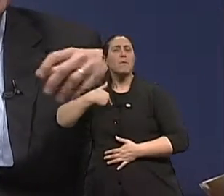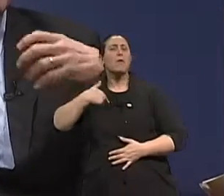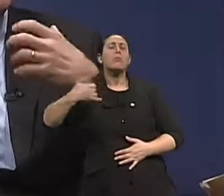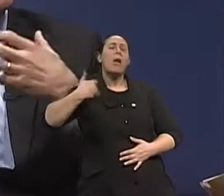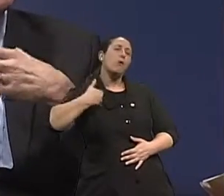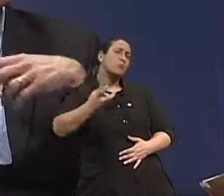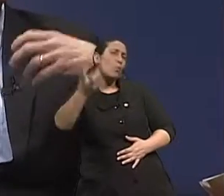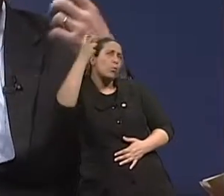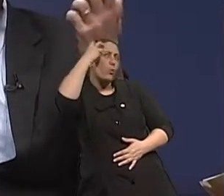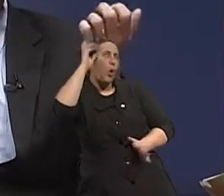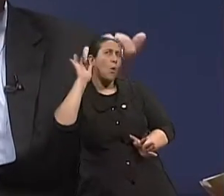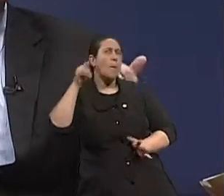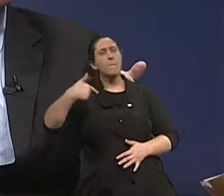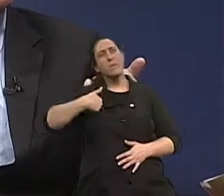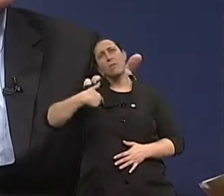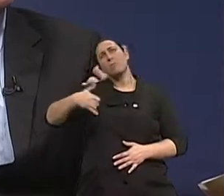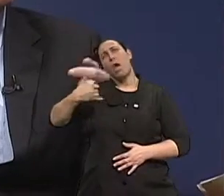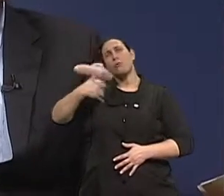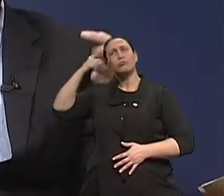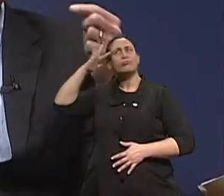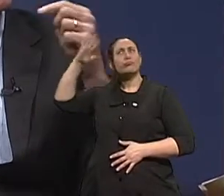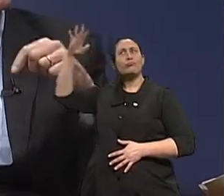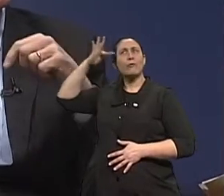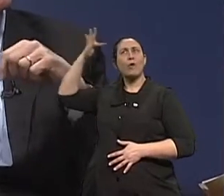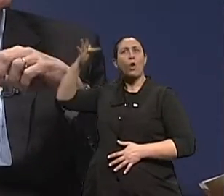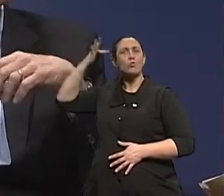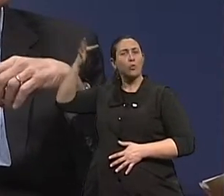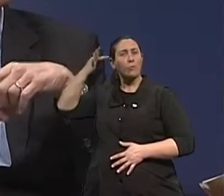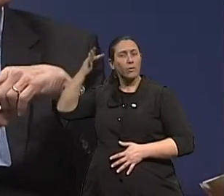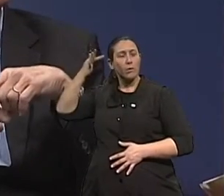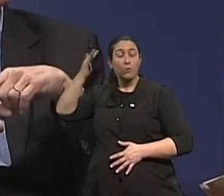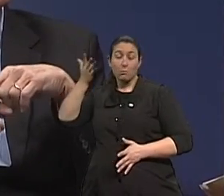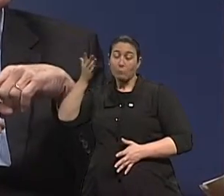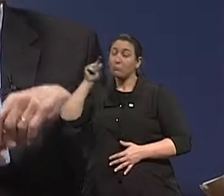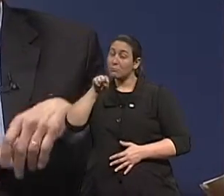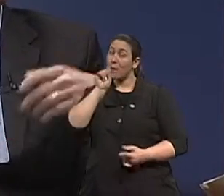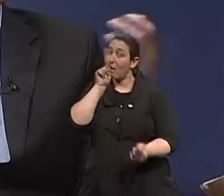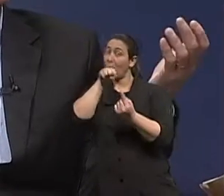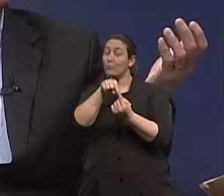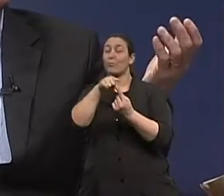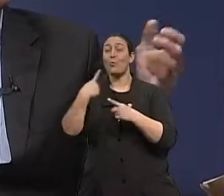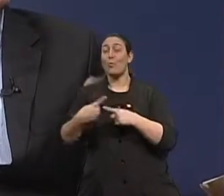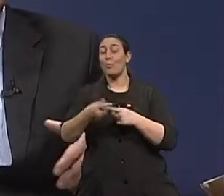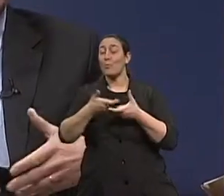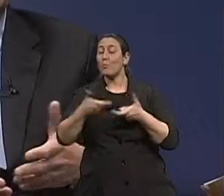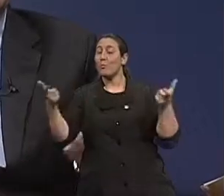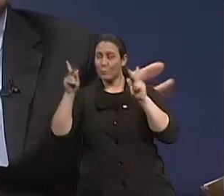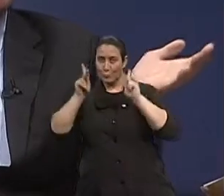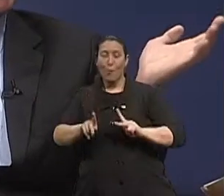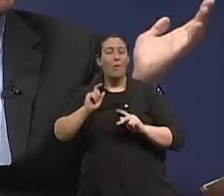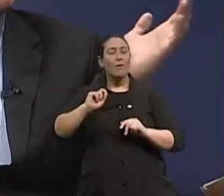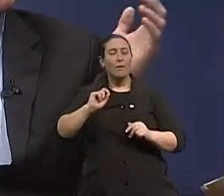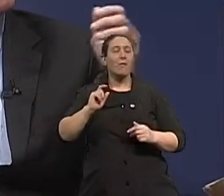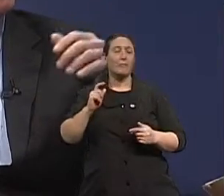Qual é a minha idade filosófica? Eu acho que essas que são as idades de interesse. E a partir dali, meu Deus do céu,